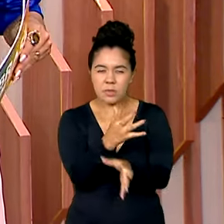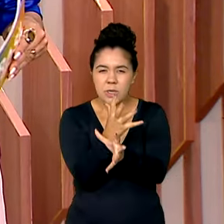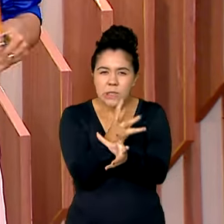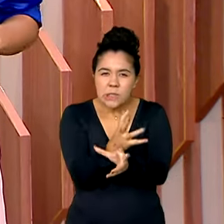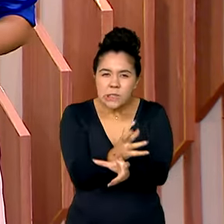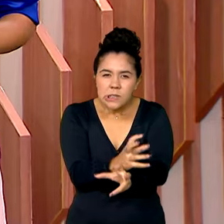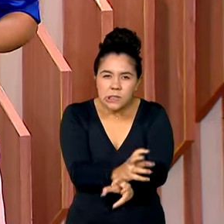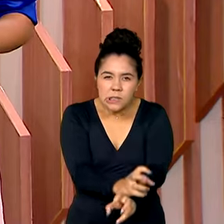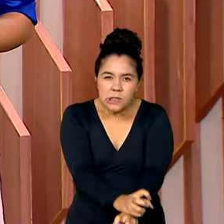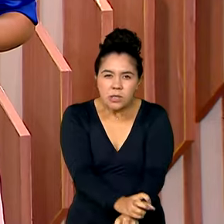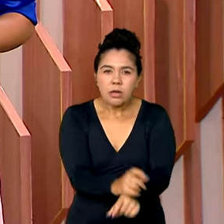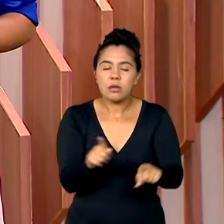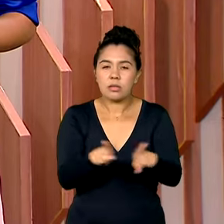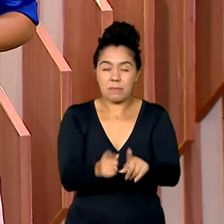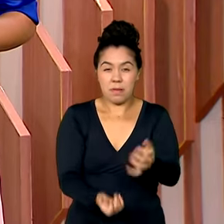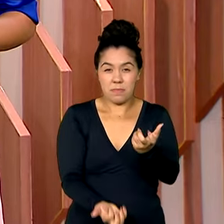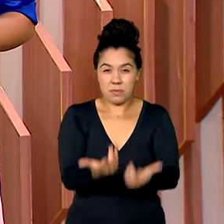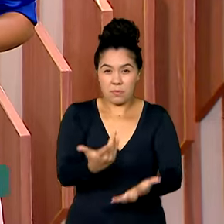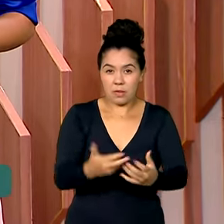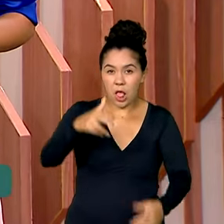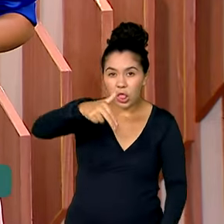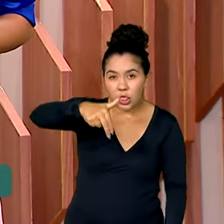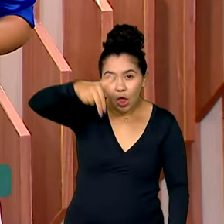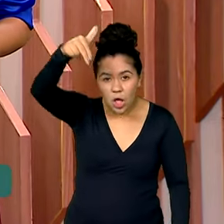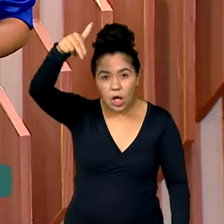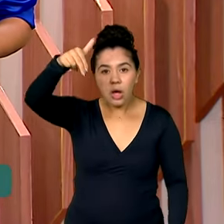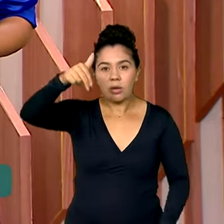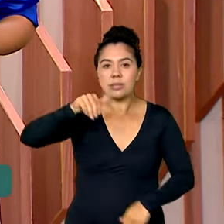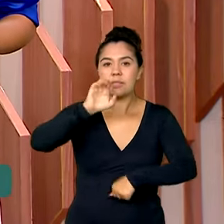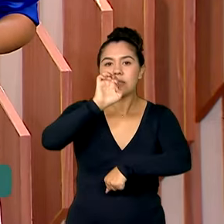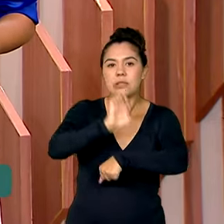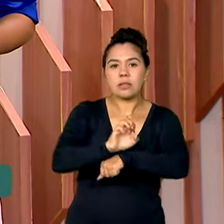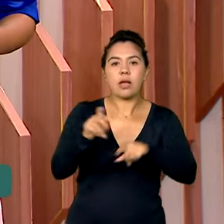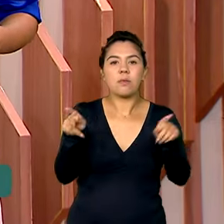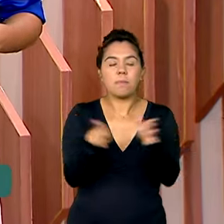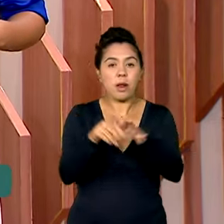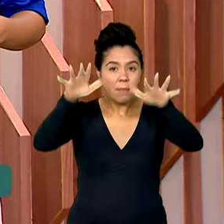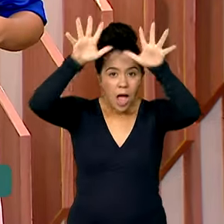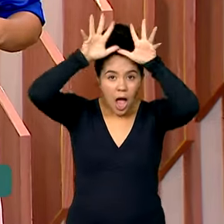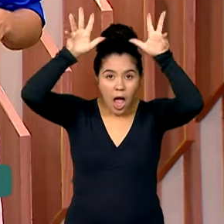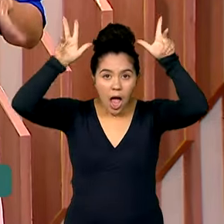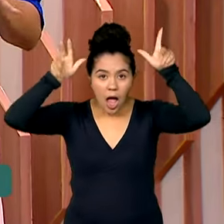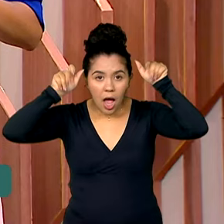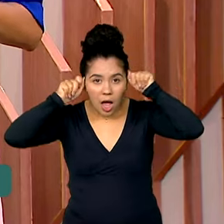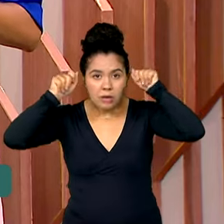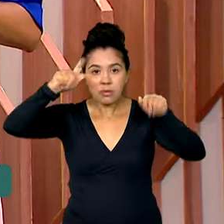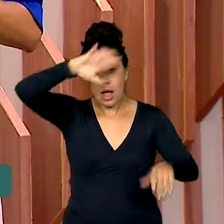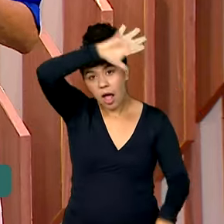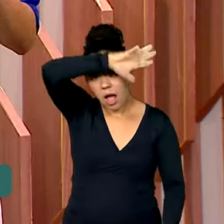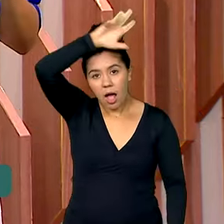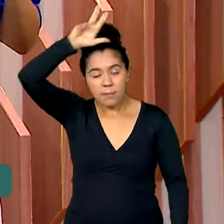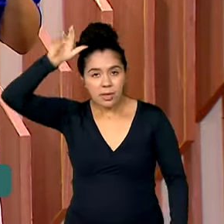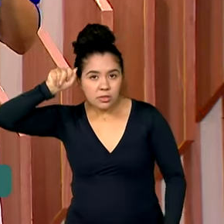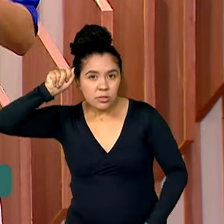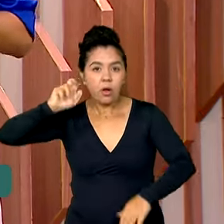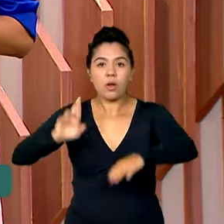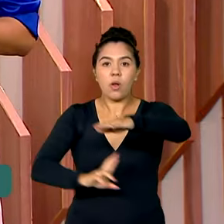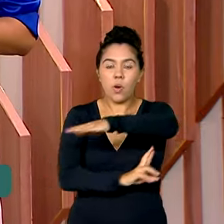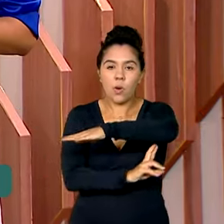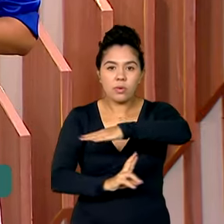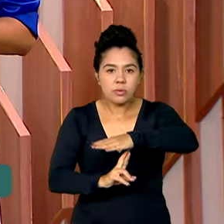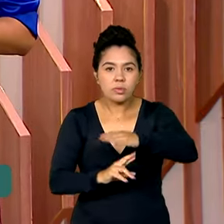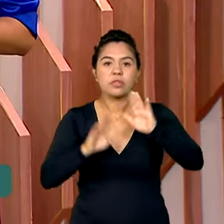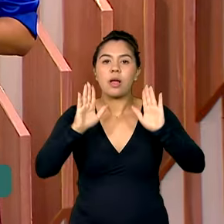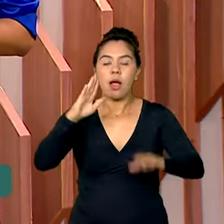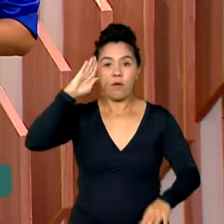incêndios na região norte do país, os estados do Acre, Amazonas e Rondônia estão sendo atendidos pela Força